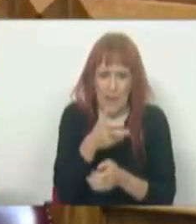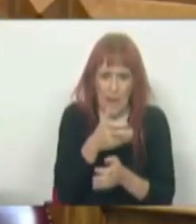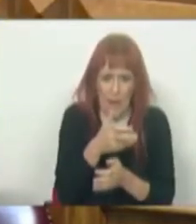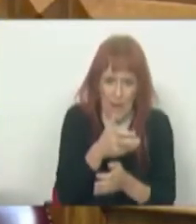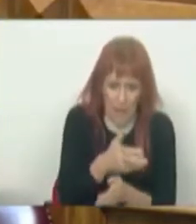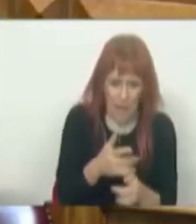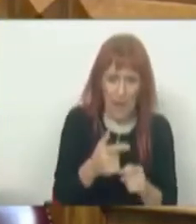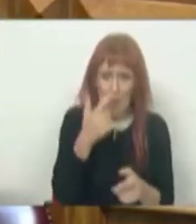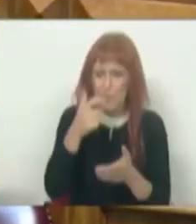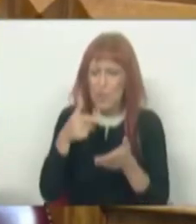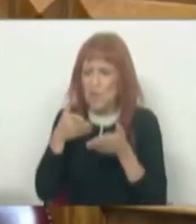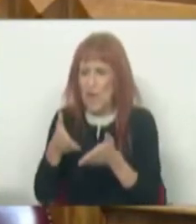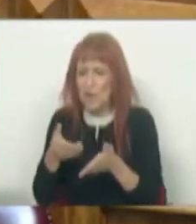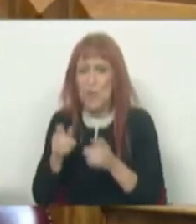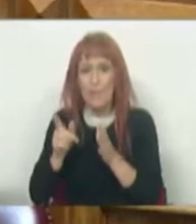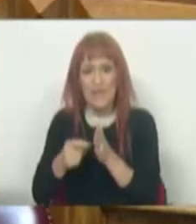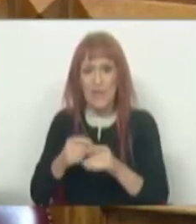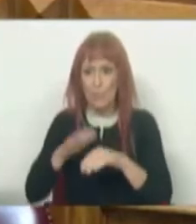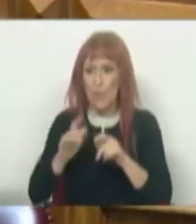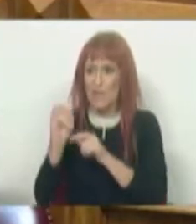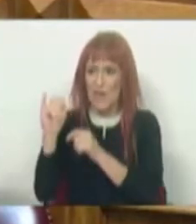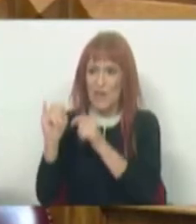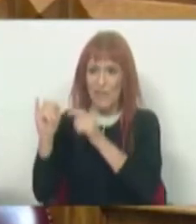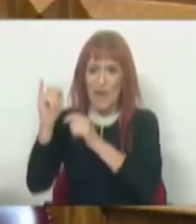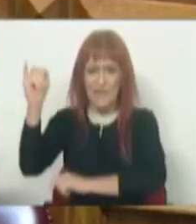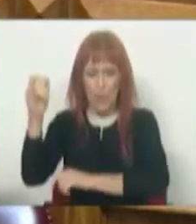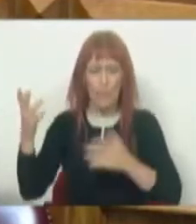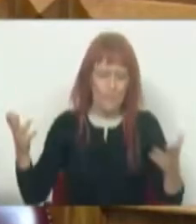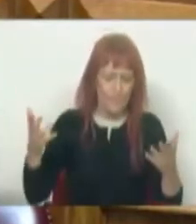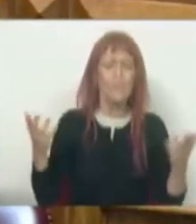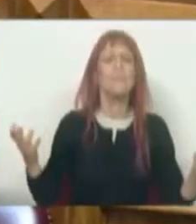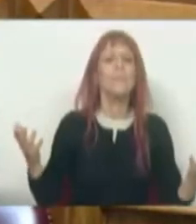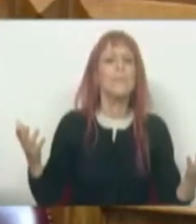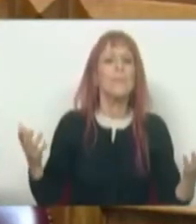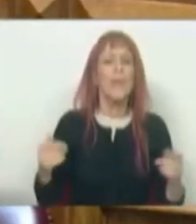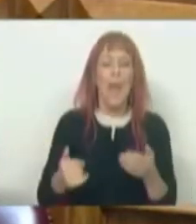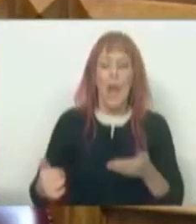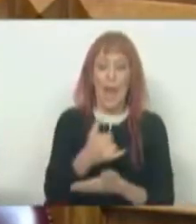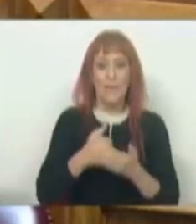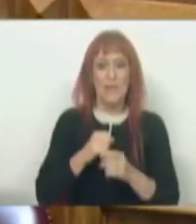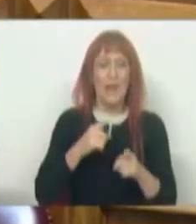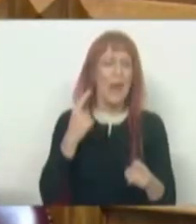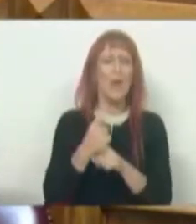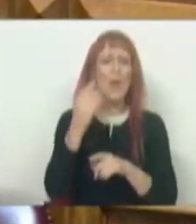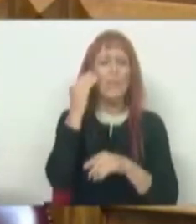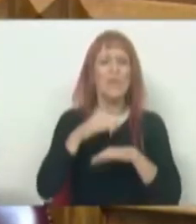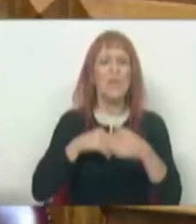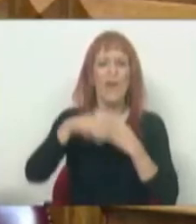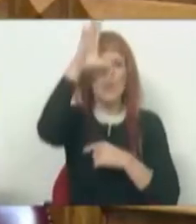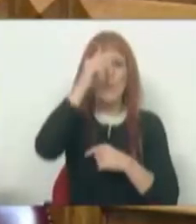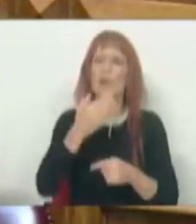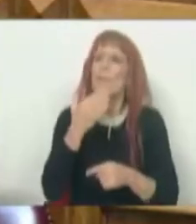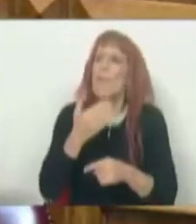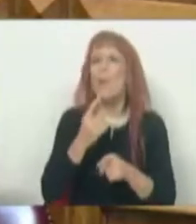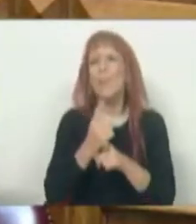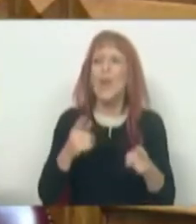pessoas precisam de uma ajuda perante a escalada da inflação e a receita do Estado agradece pelo facto